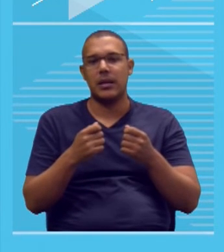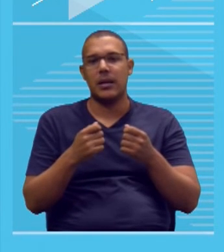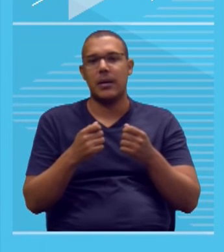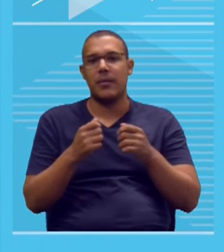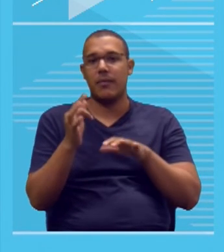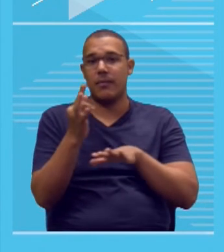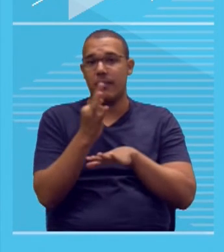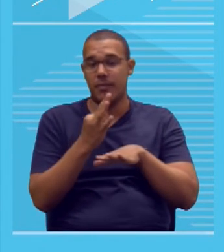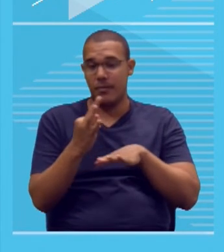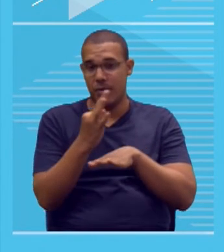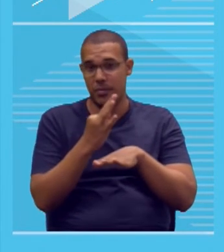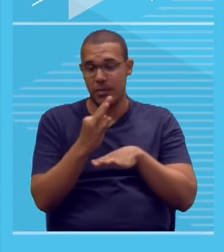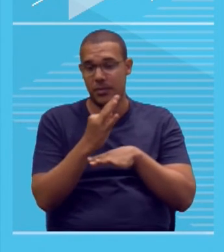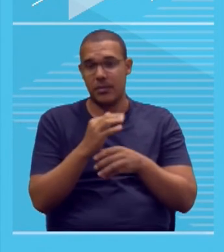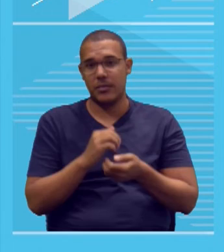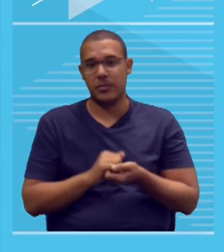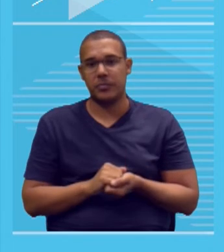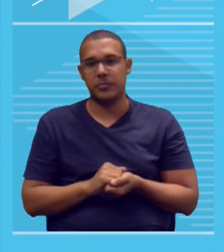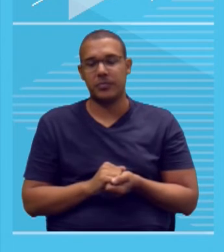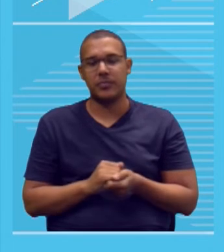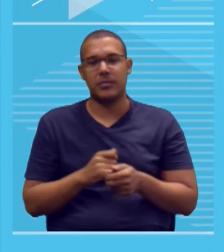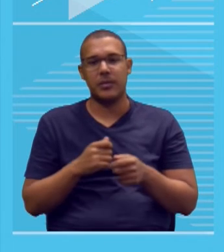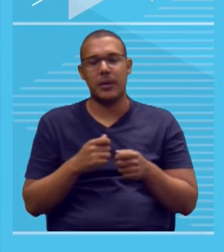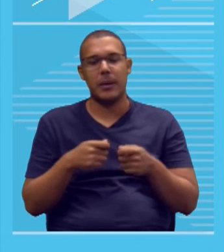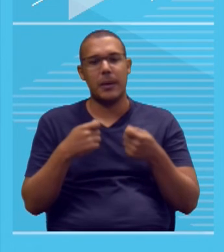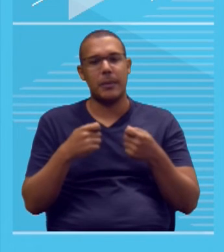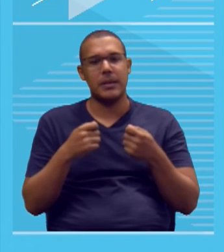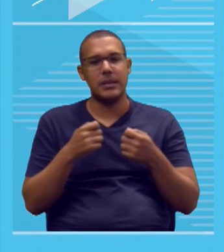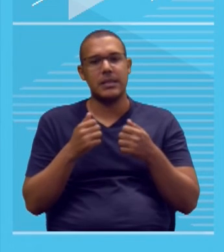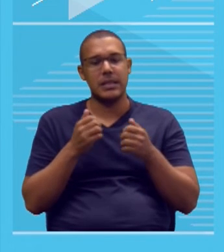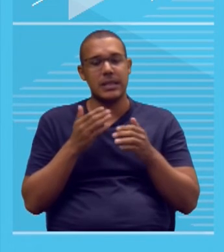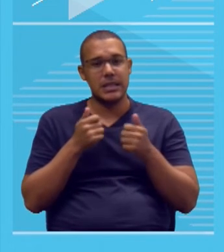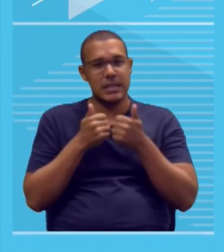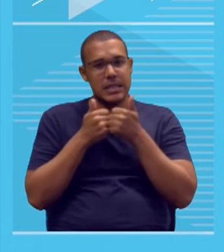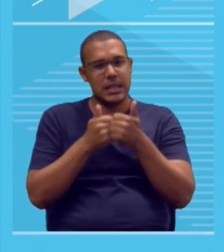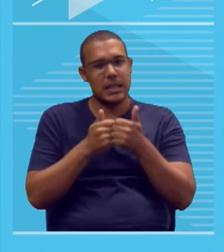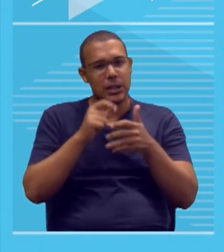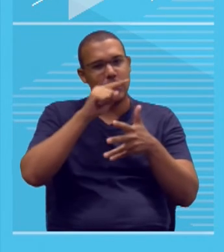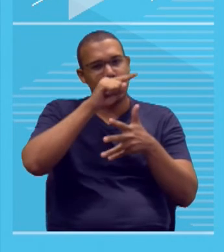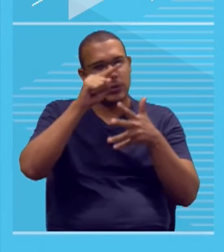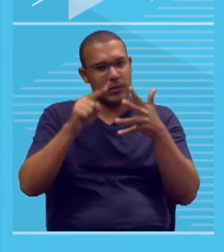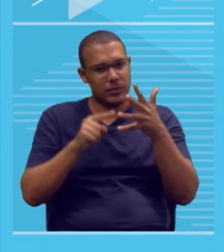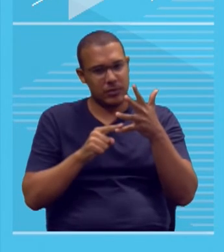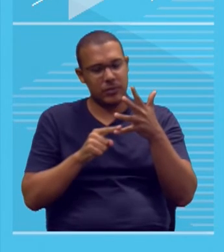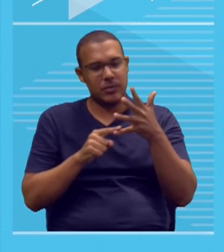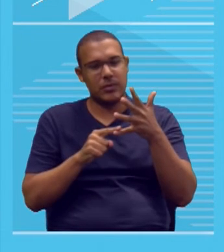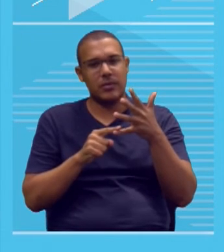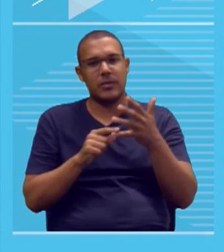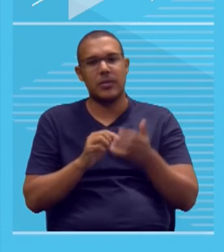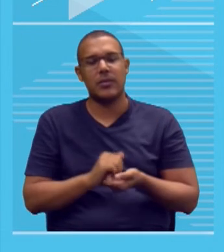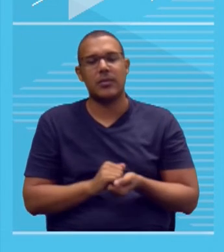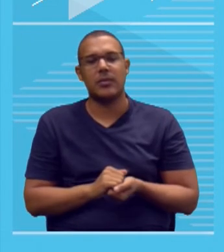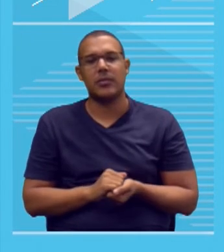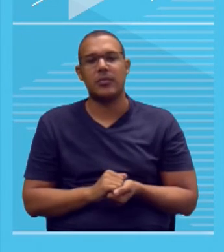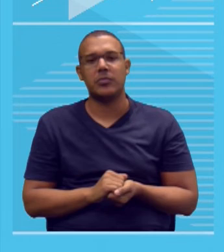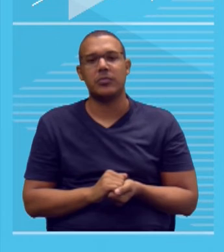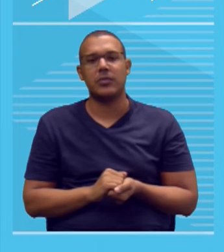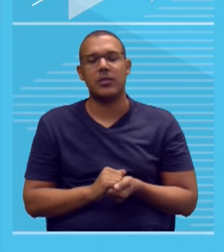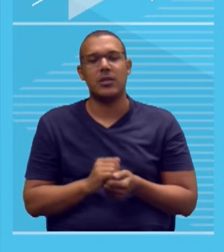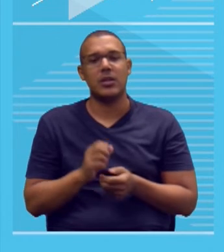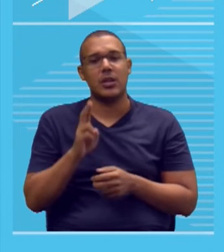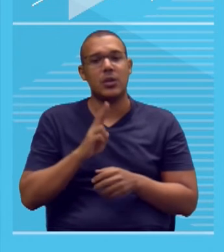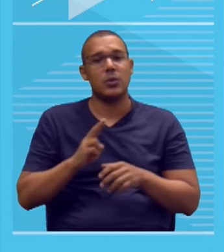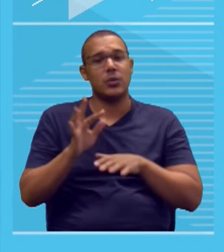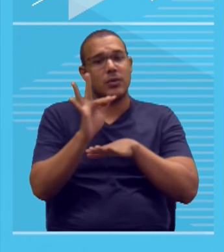seja, você tem que obedecer a todos os critérios, tá? Que regem o registro formal,